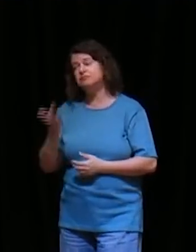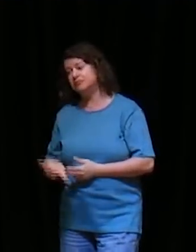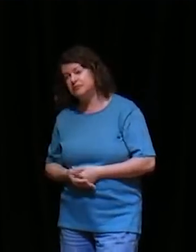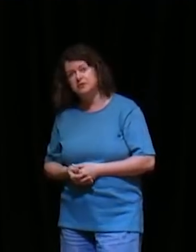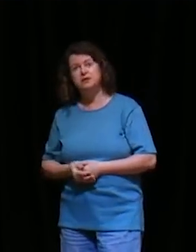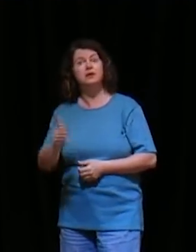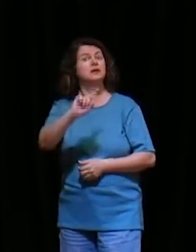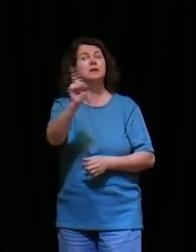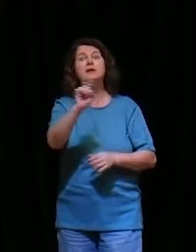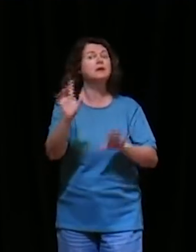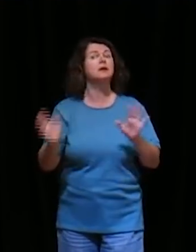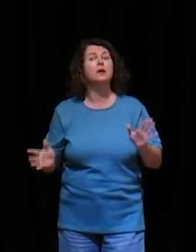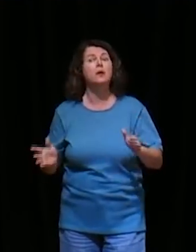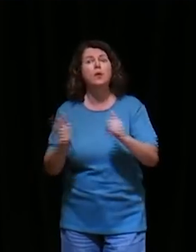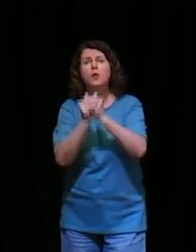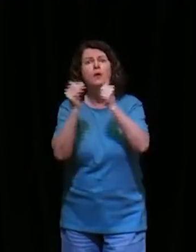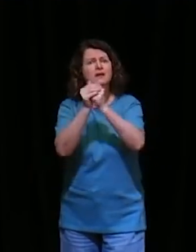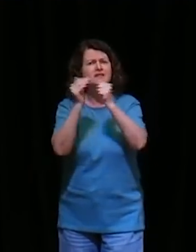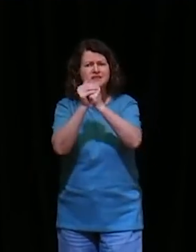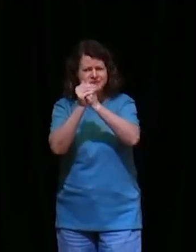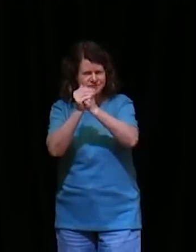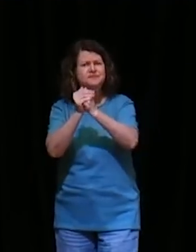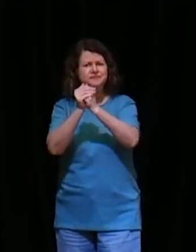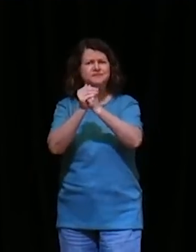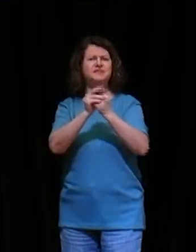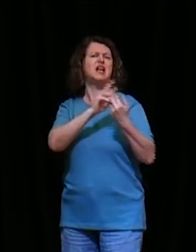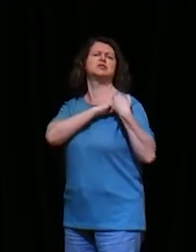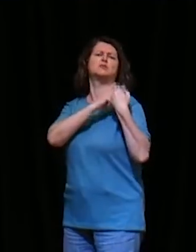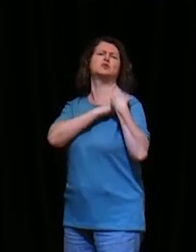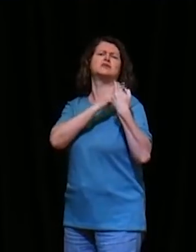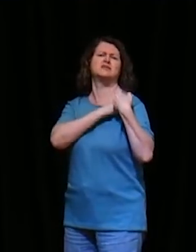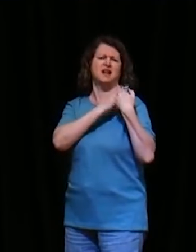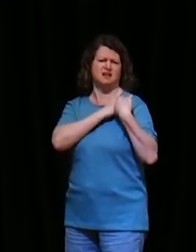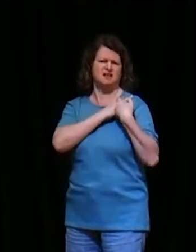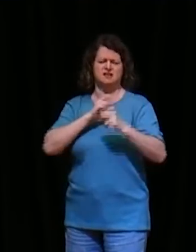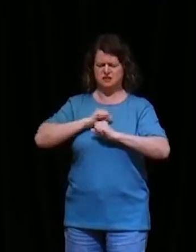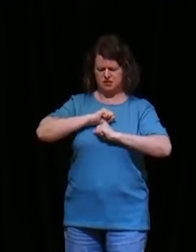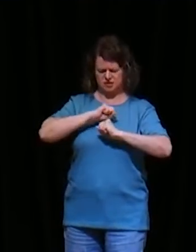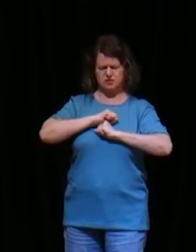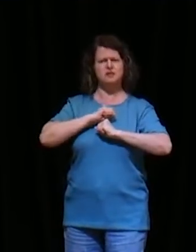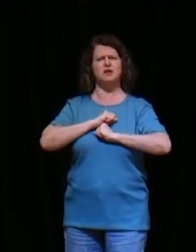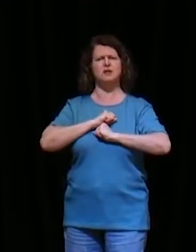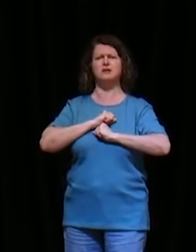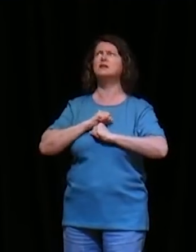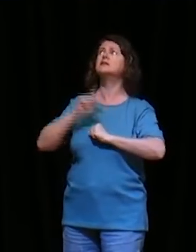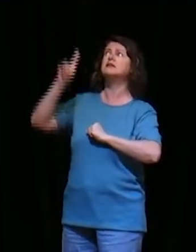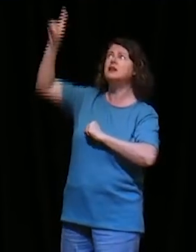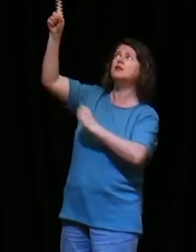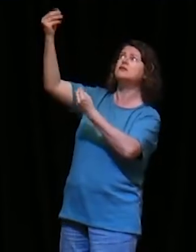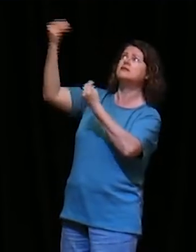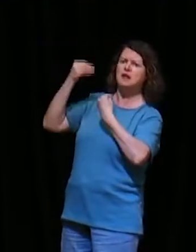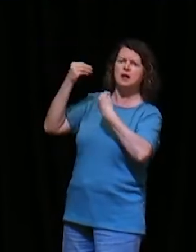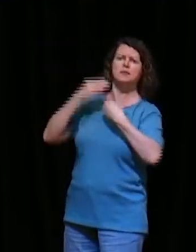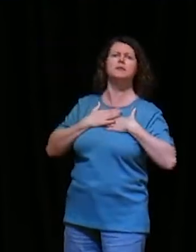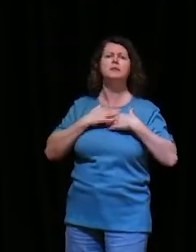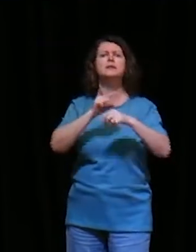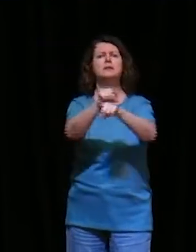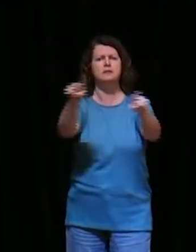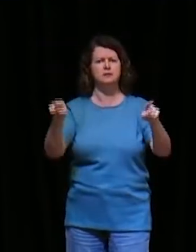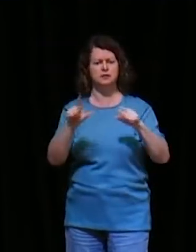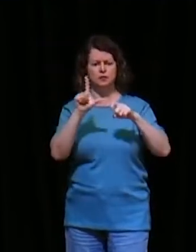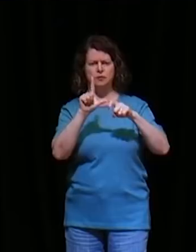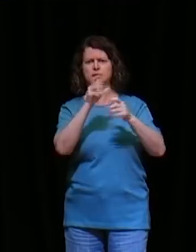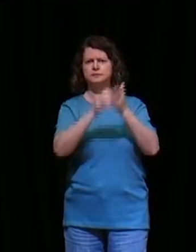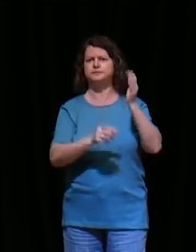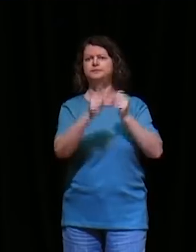é um dever, que Deus dá para mim, para você, chamado de dever sacerdotal, o texto de Lucas 1, do verso 5